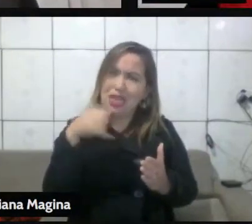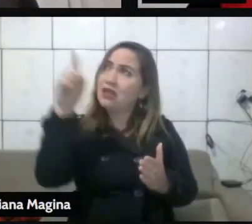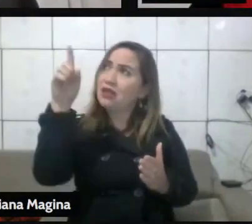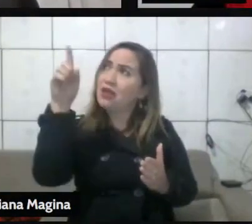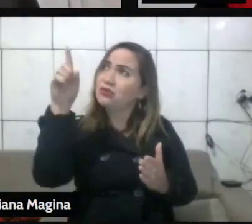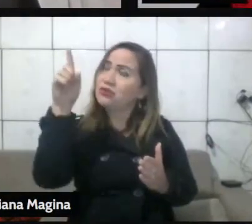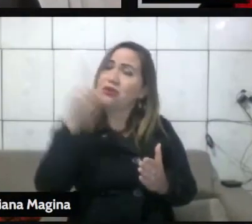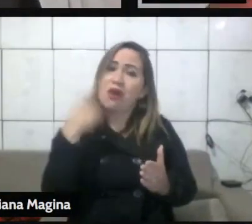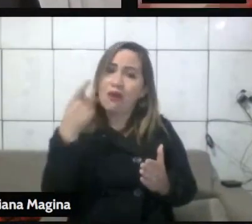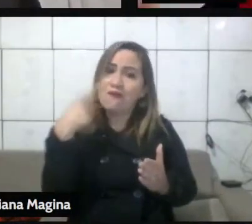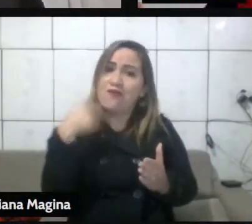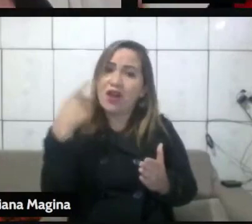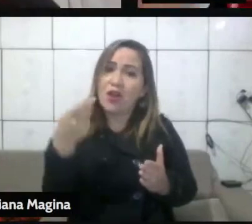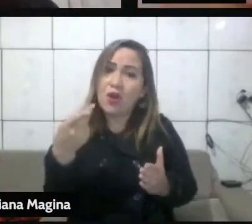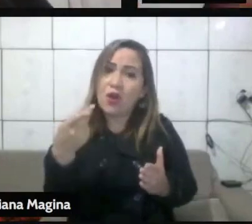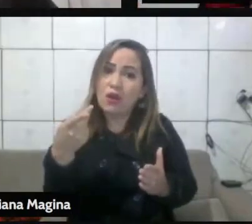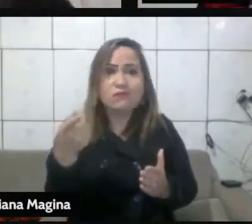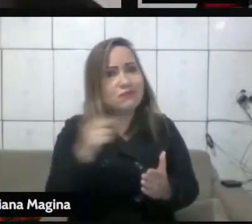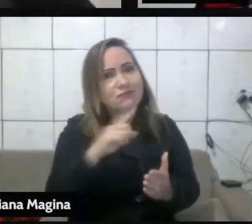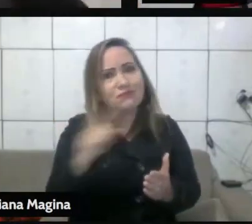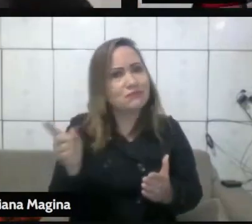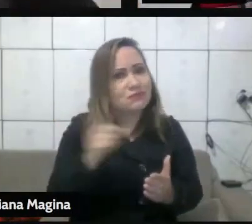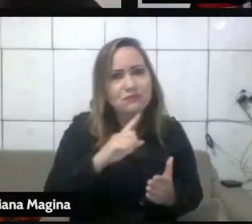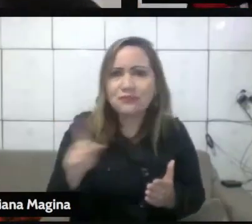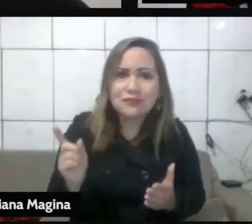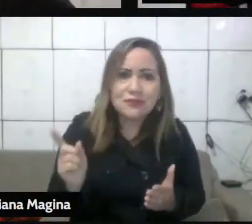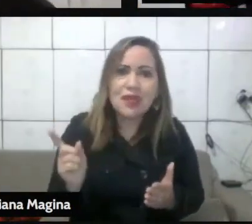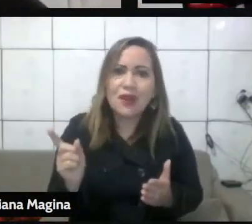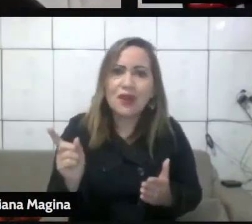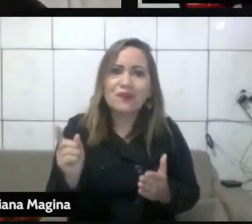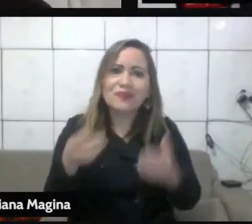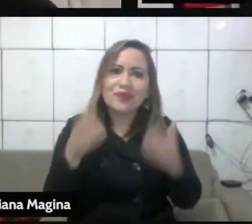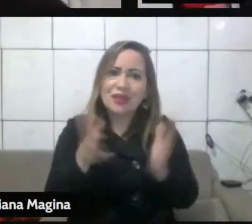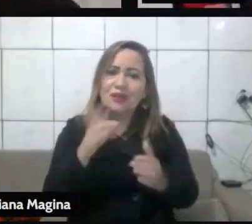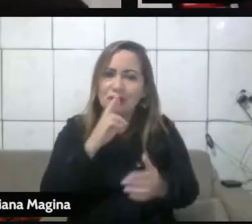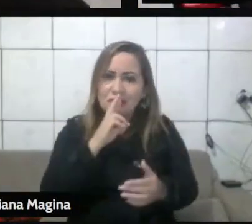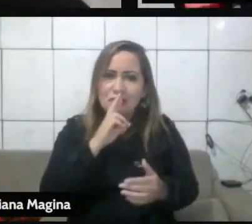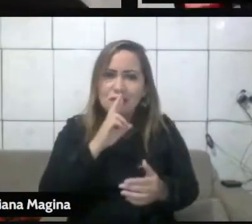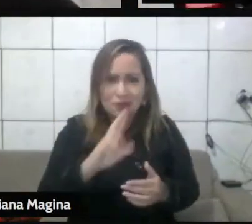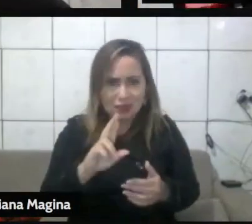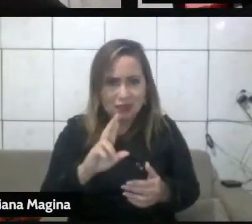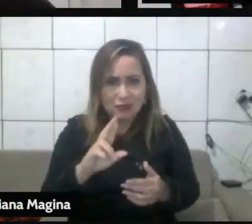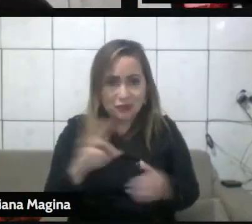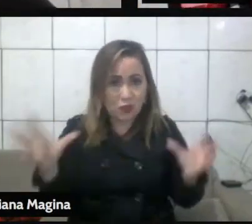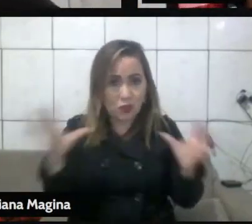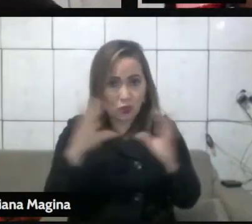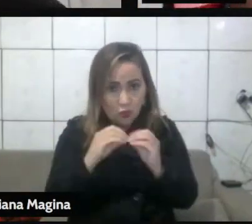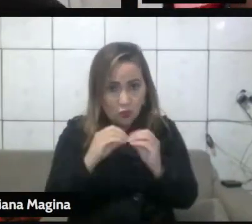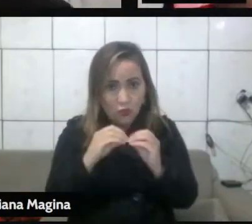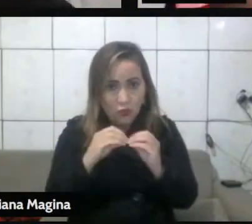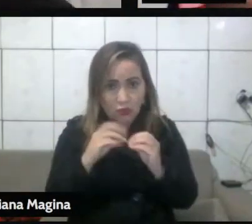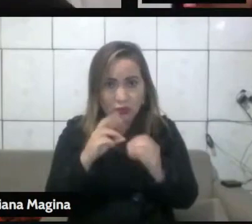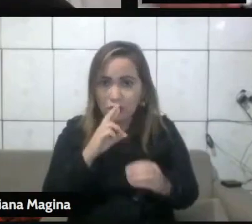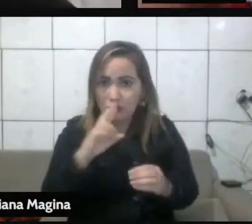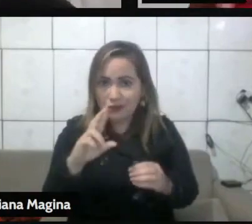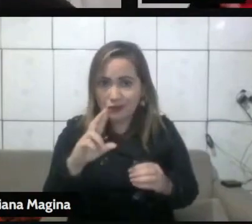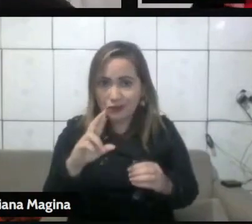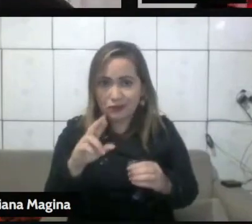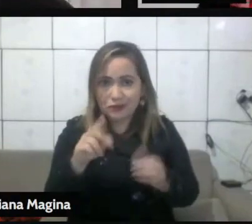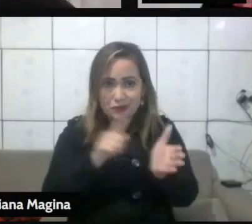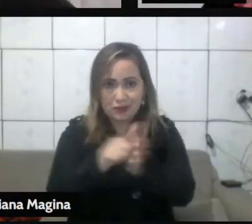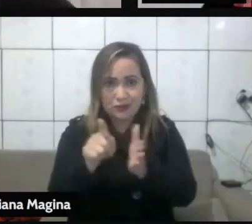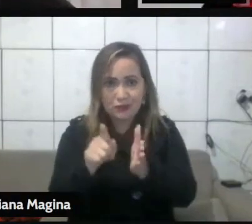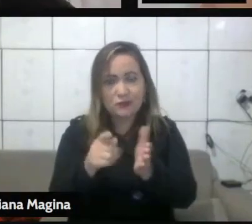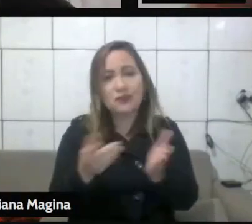citações, que não é o caso agora. E agora, eu estou respondendo ainda, concluindo para responder a sua pergunta, professor.